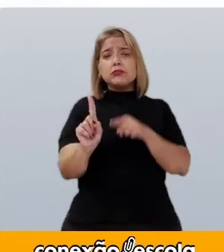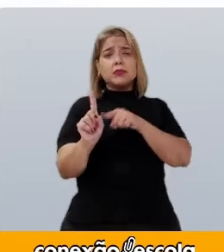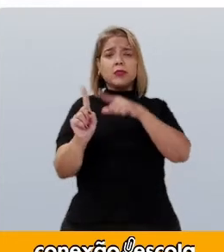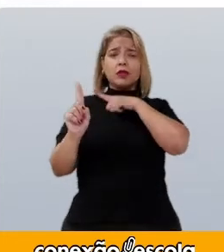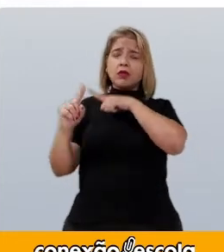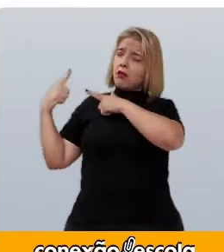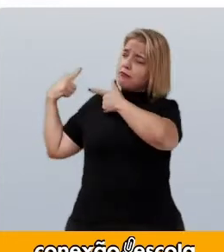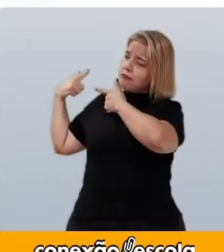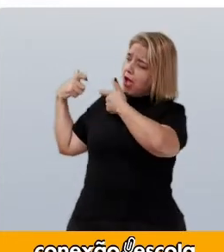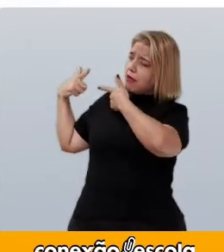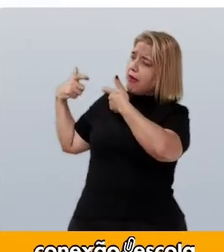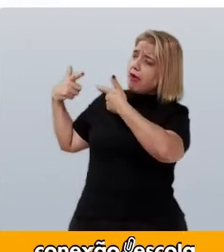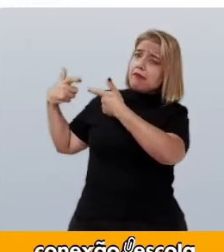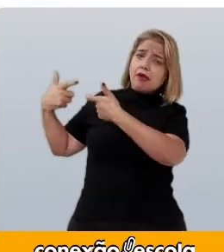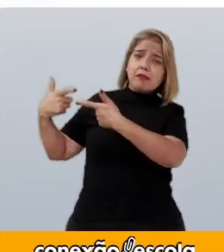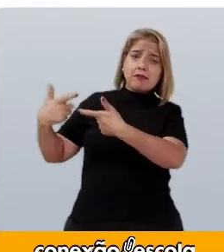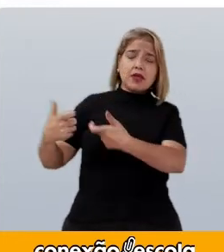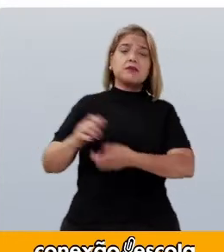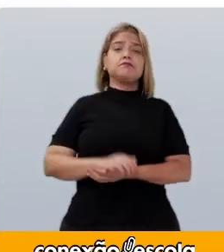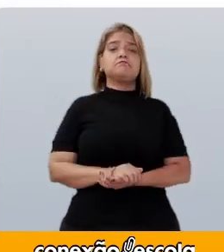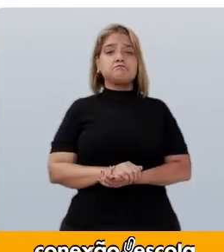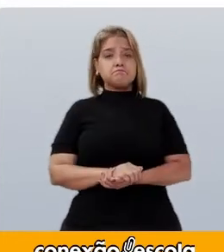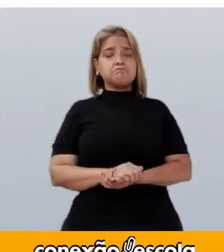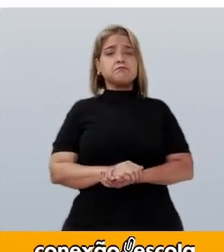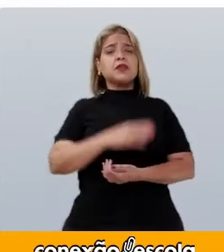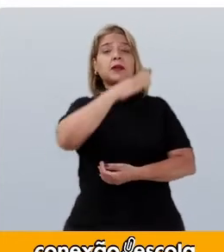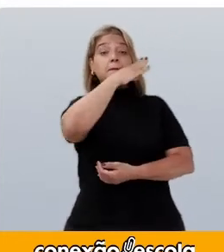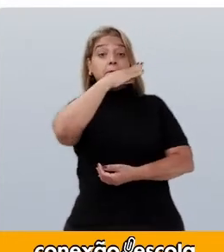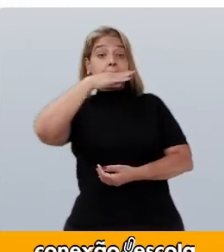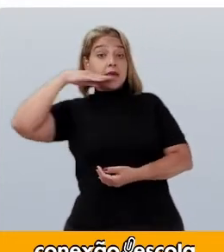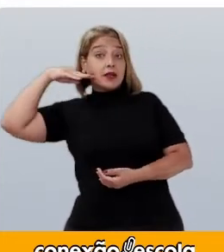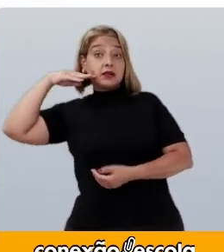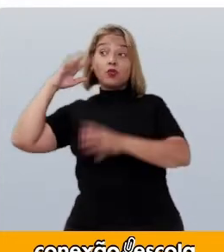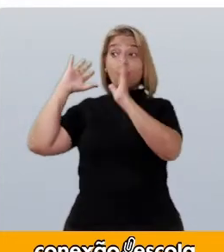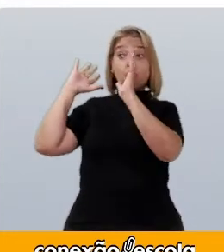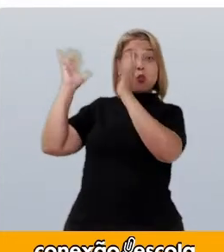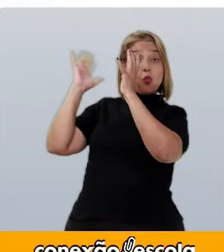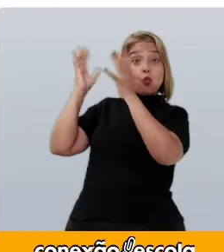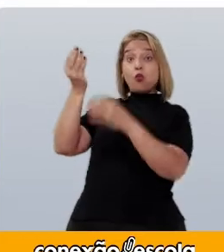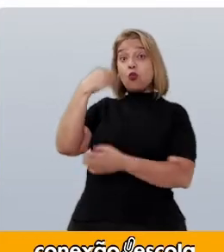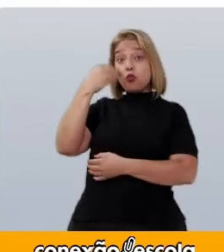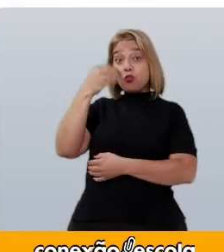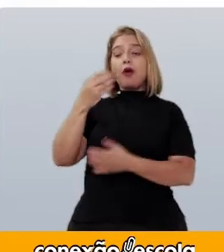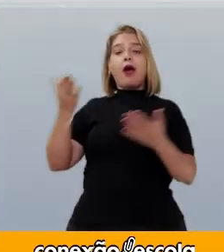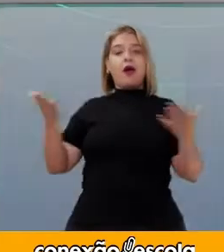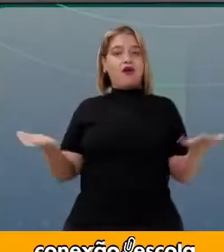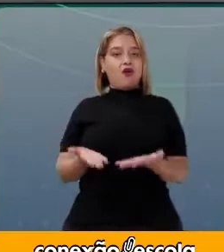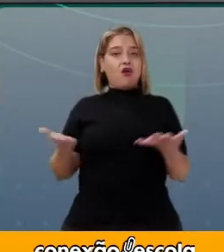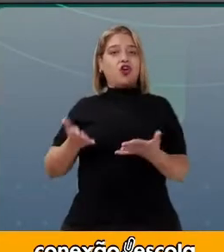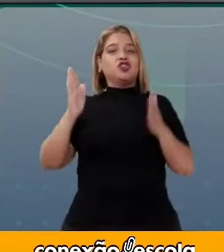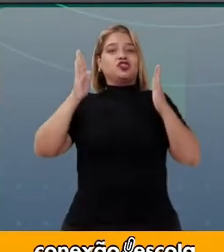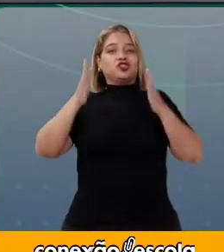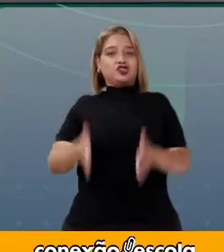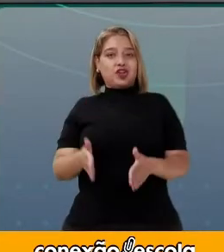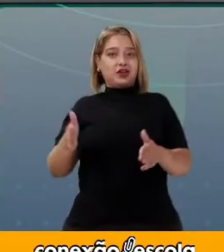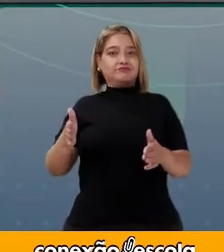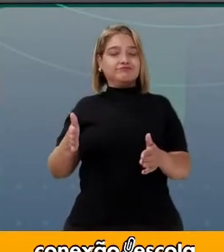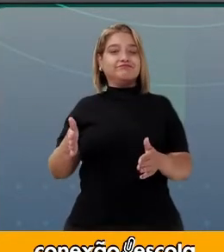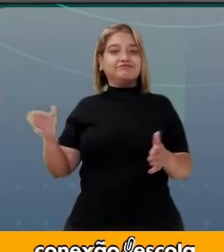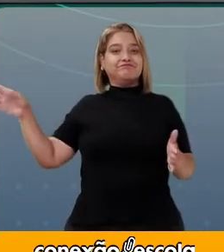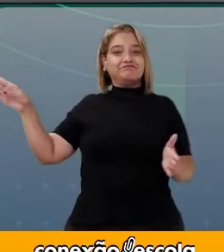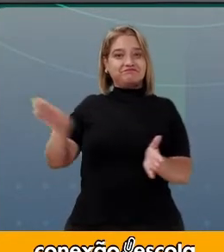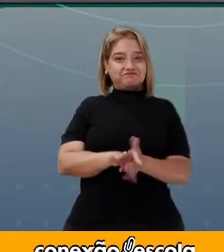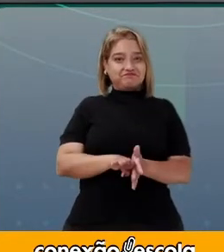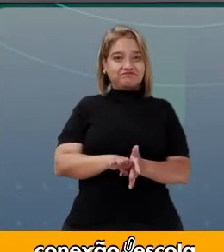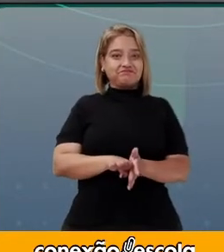tanta guerra Milancia Cocomole É chegado nessa terra E aí?